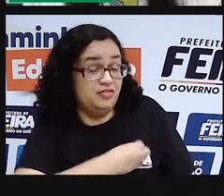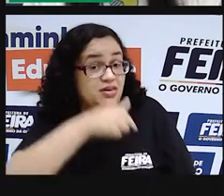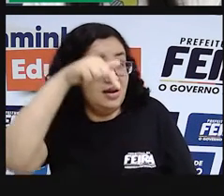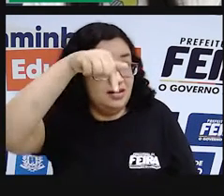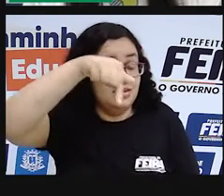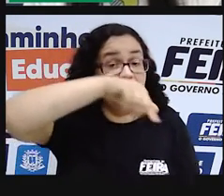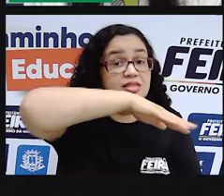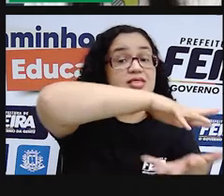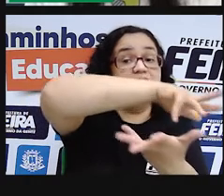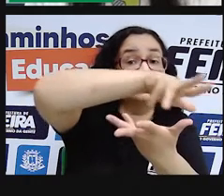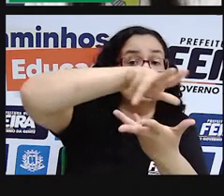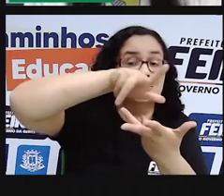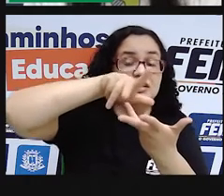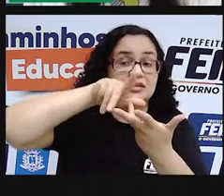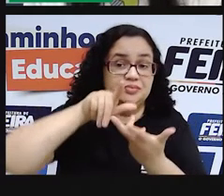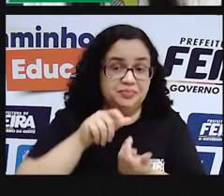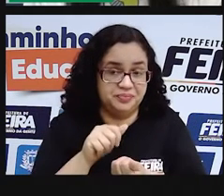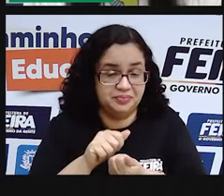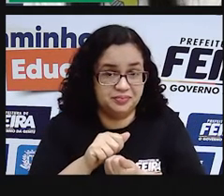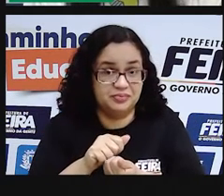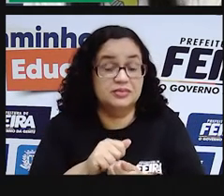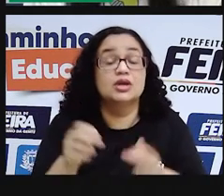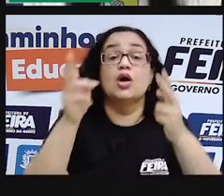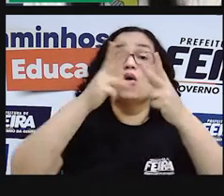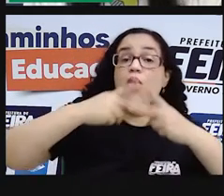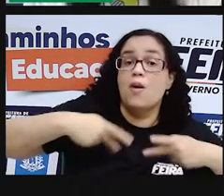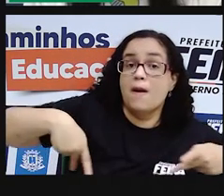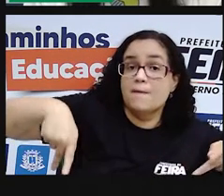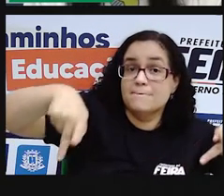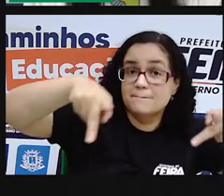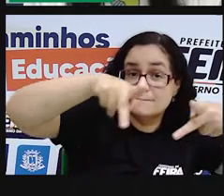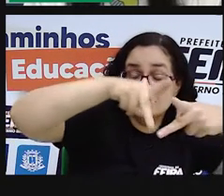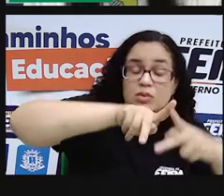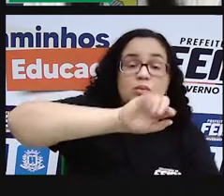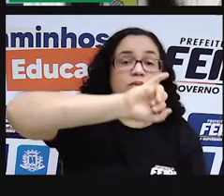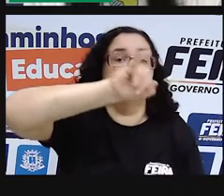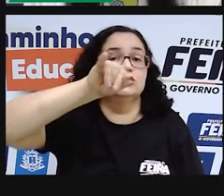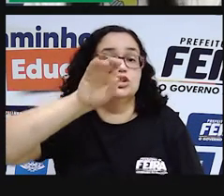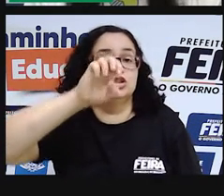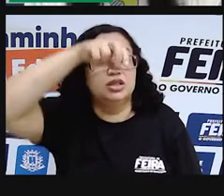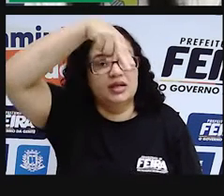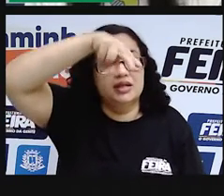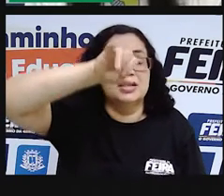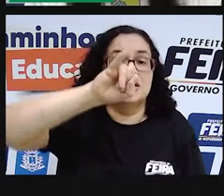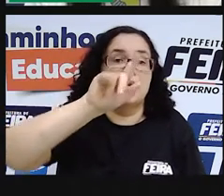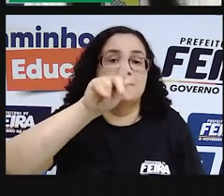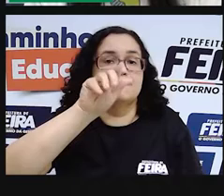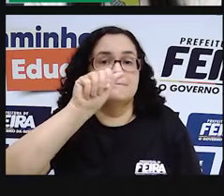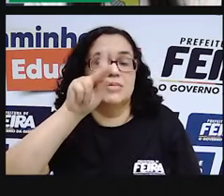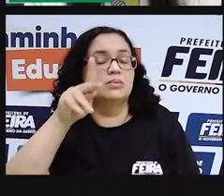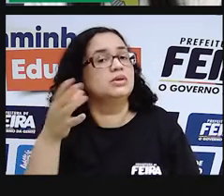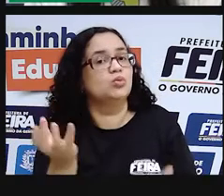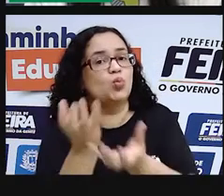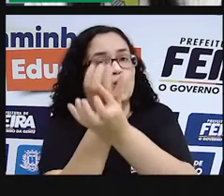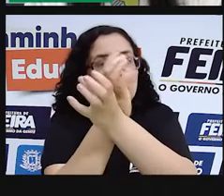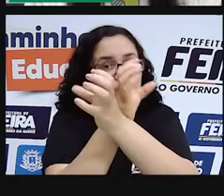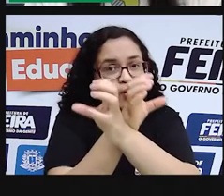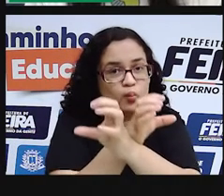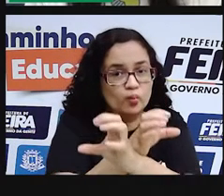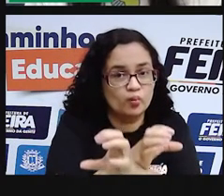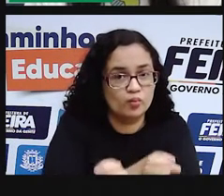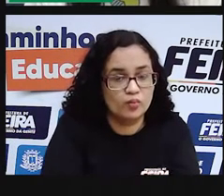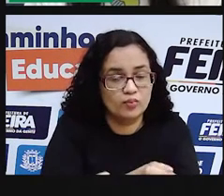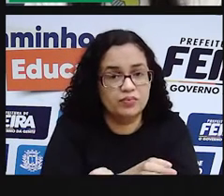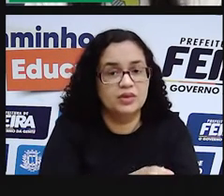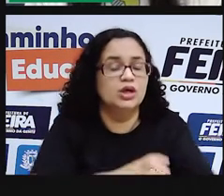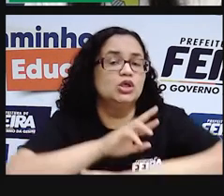fazendo suas pagelanças. O povo Genipapo Canidé ainda estava no sertão. Tinha fartura de